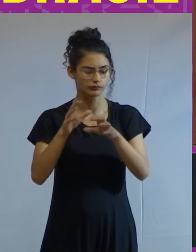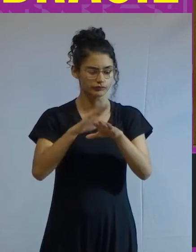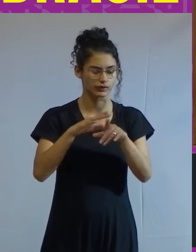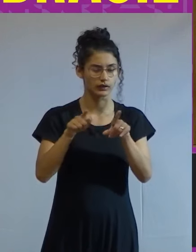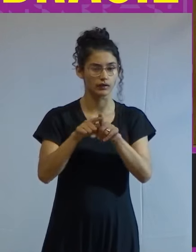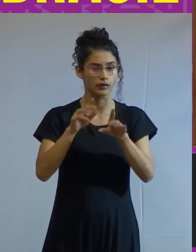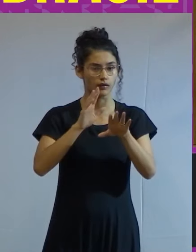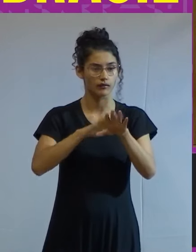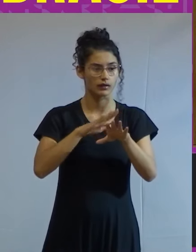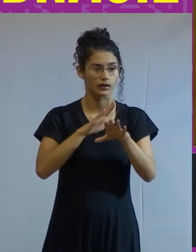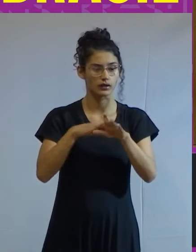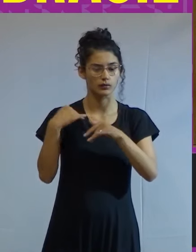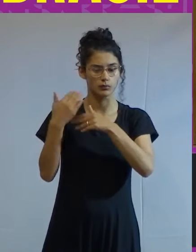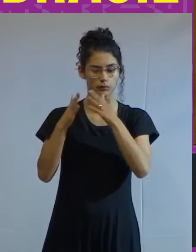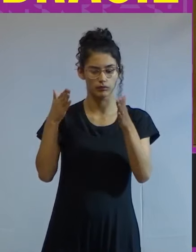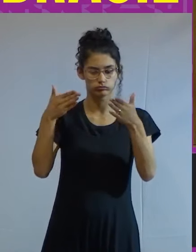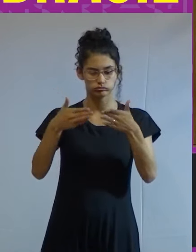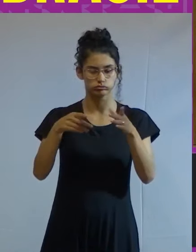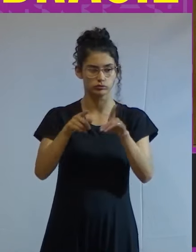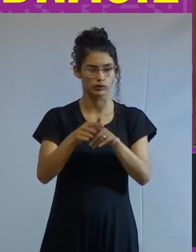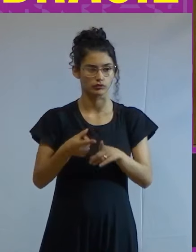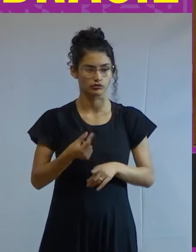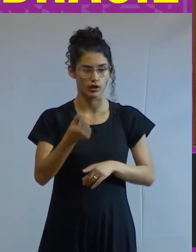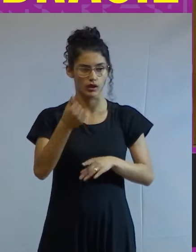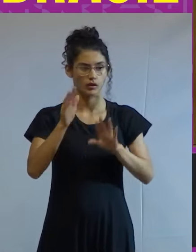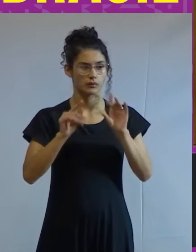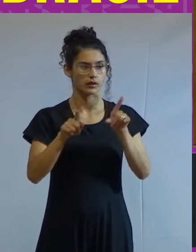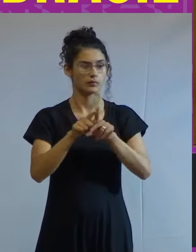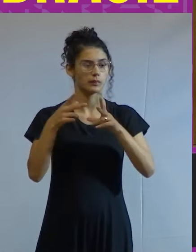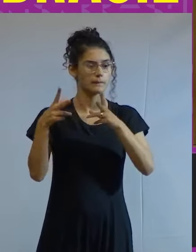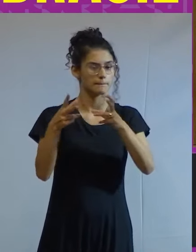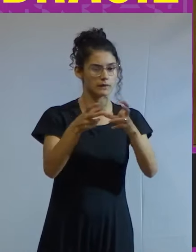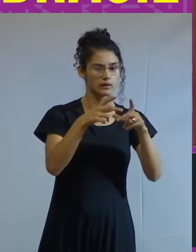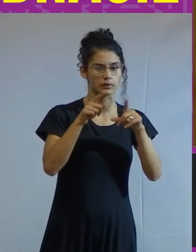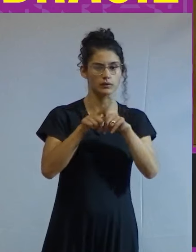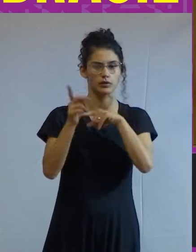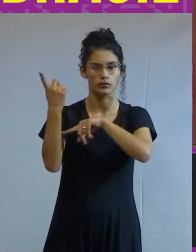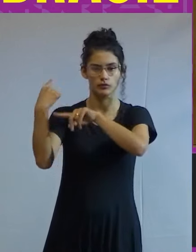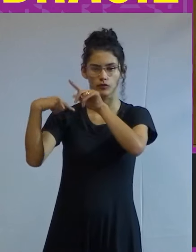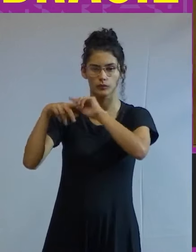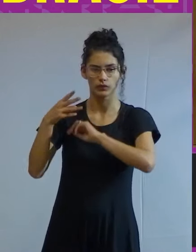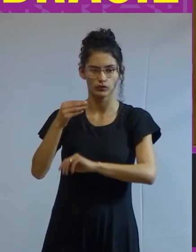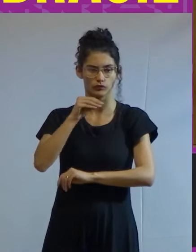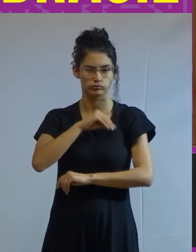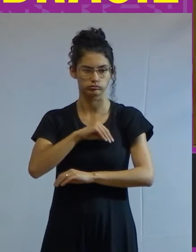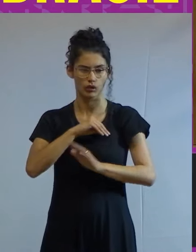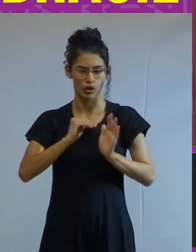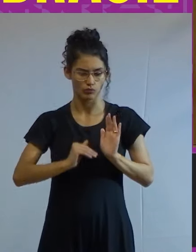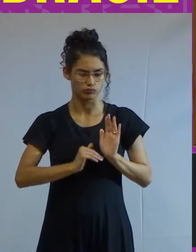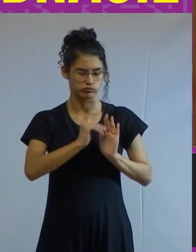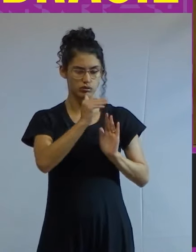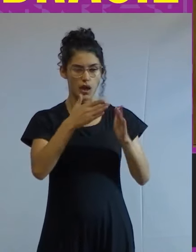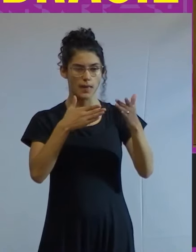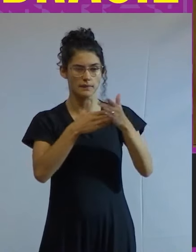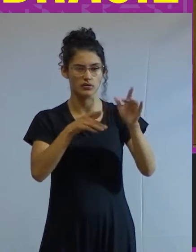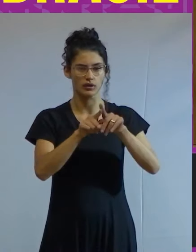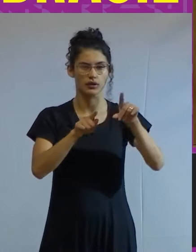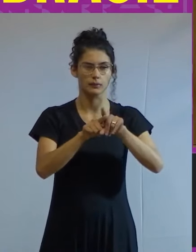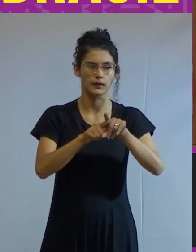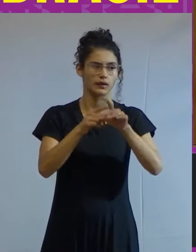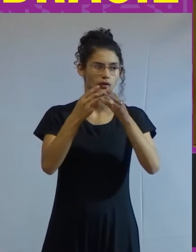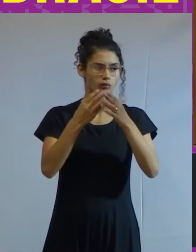a tendência à concentração de renda, pois obstavam o crescimento dos salários, como impediam o